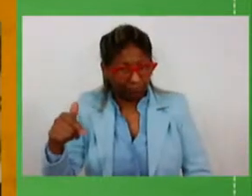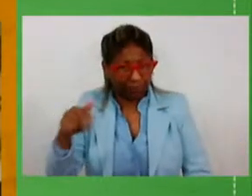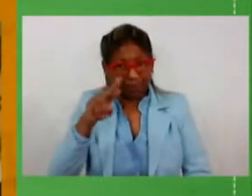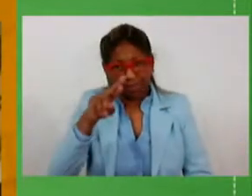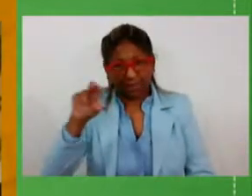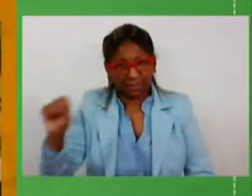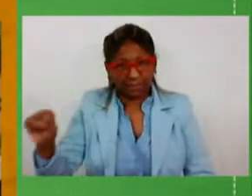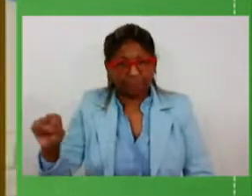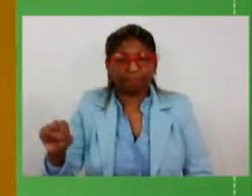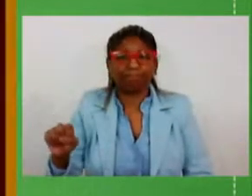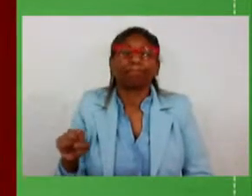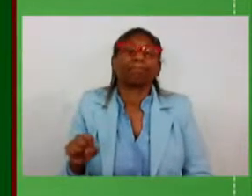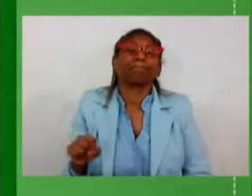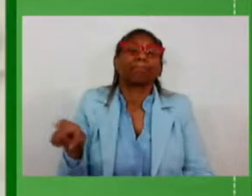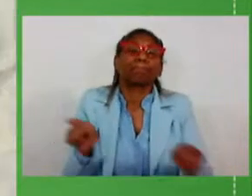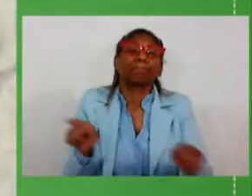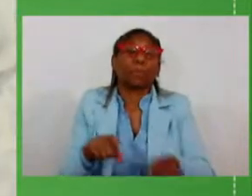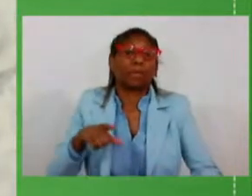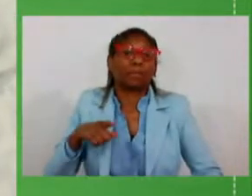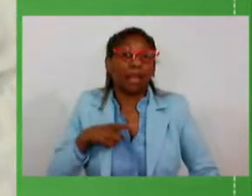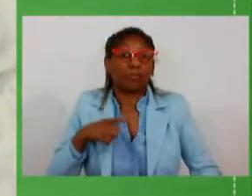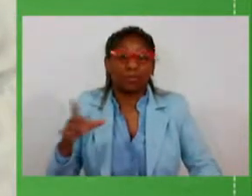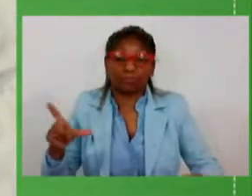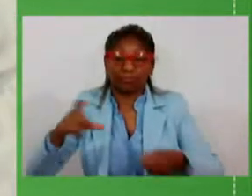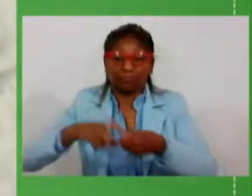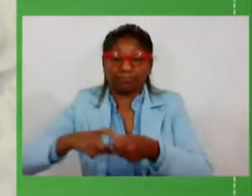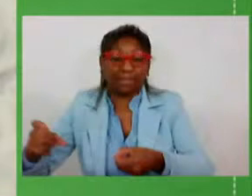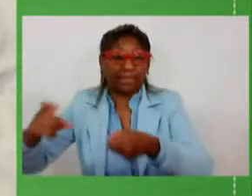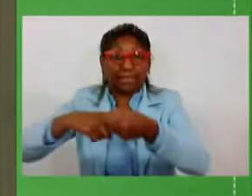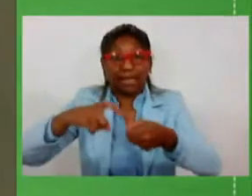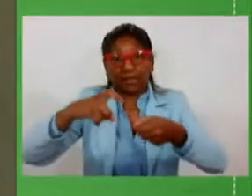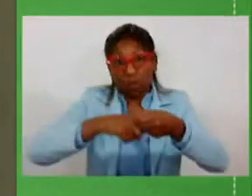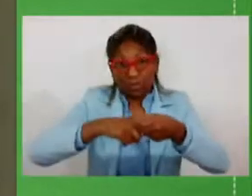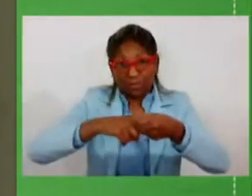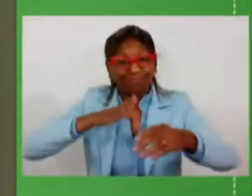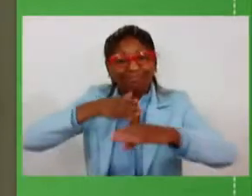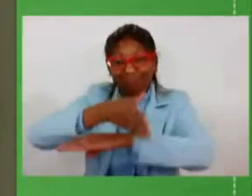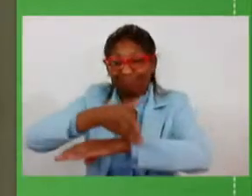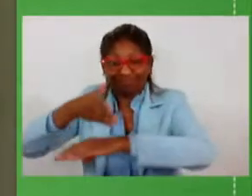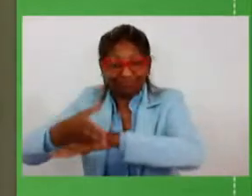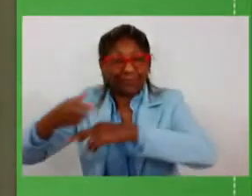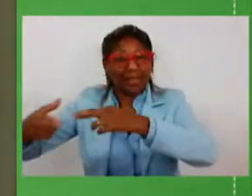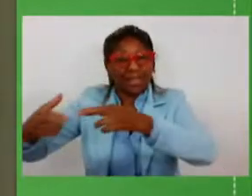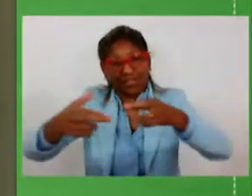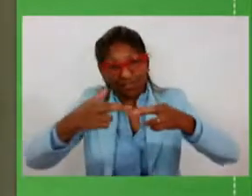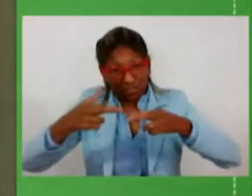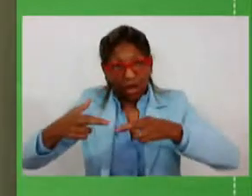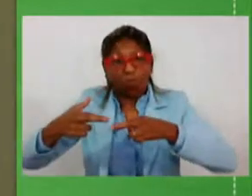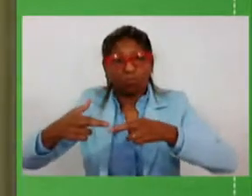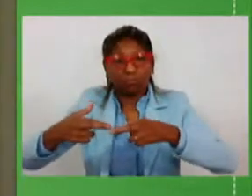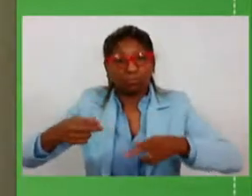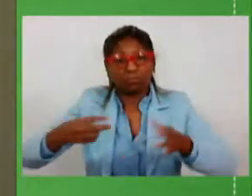além disso nós temos as ligações regionais previstas desta região funcional 3